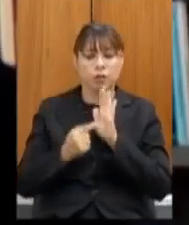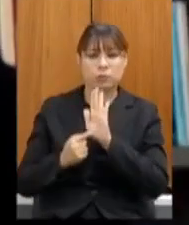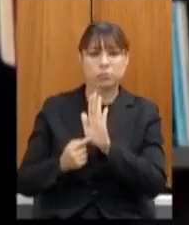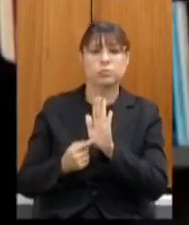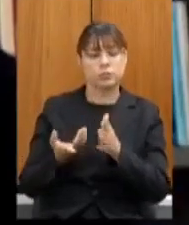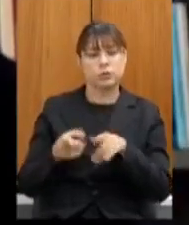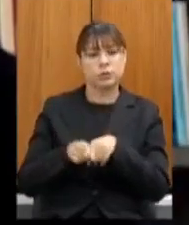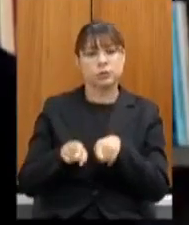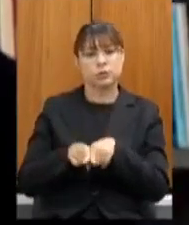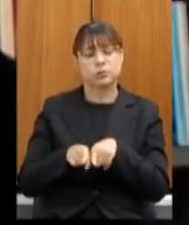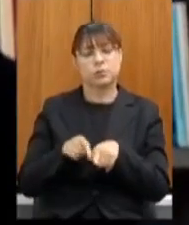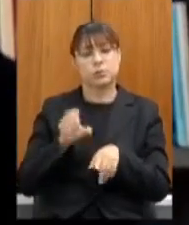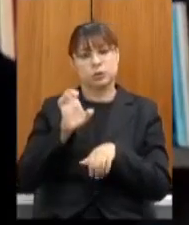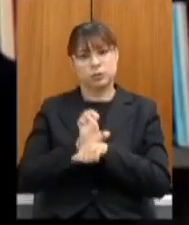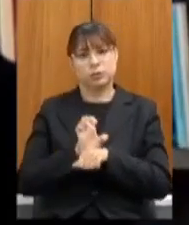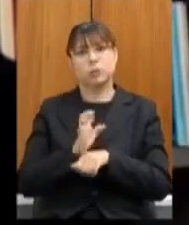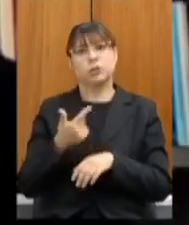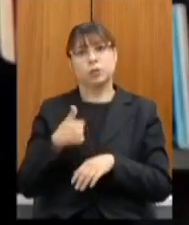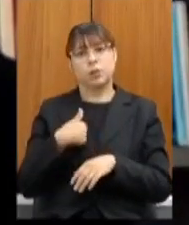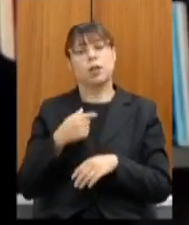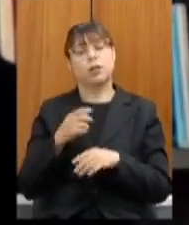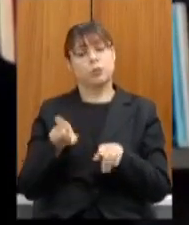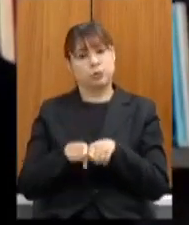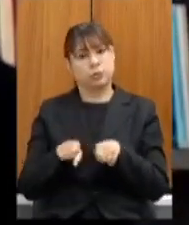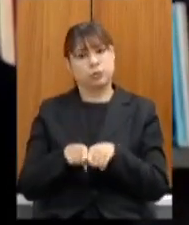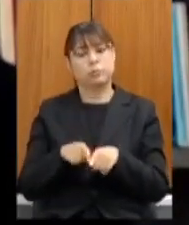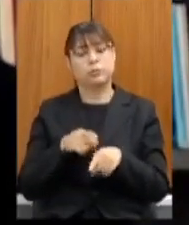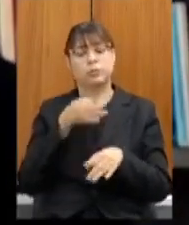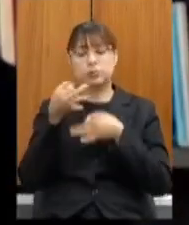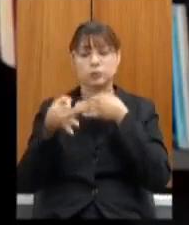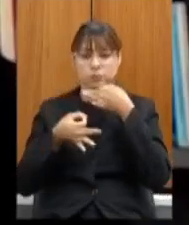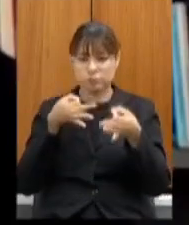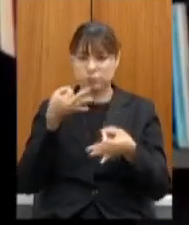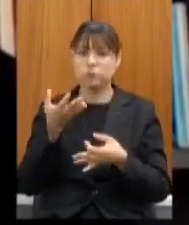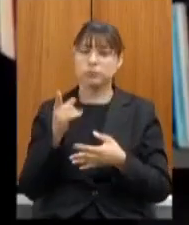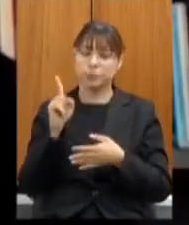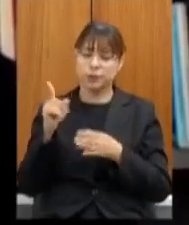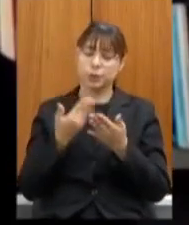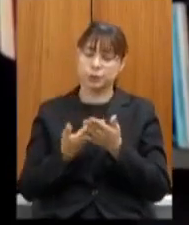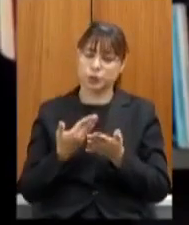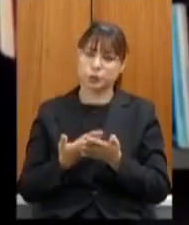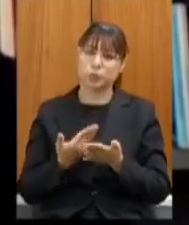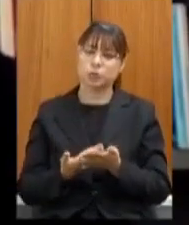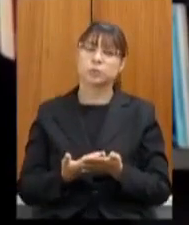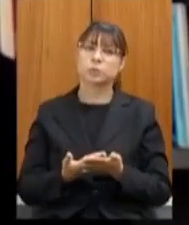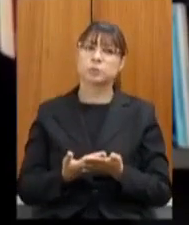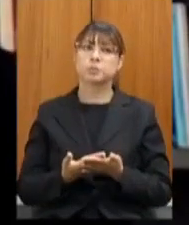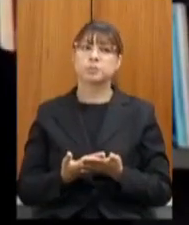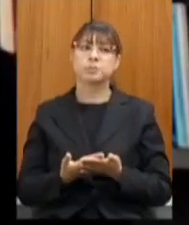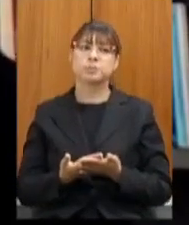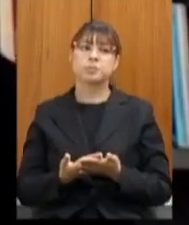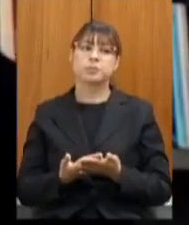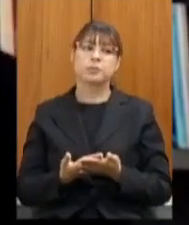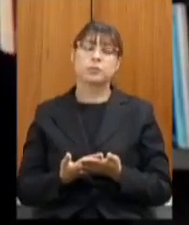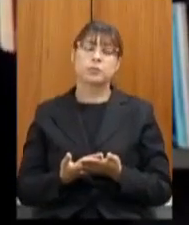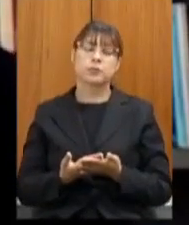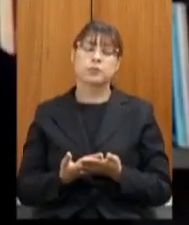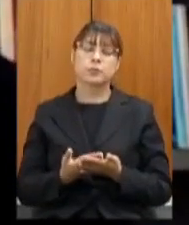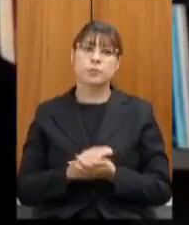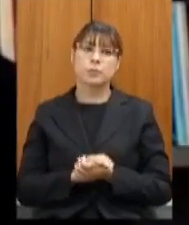estado também pude dar muitas sugestões ao longo desse tempo e isso trouxe assim